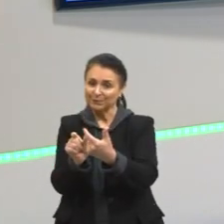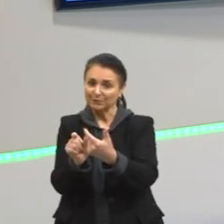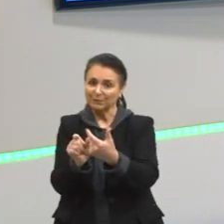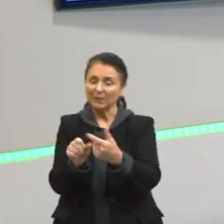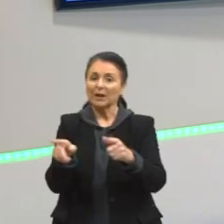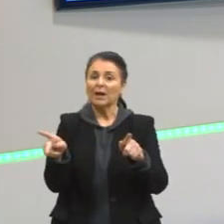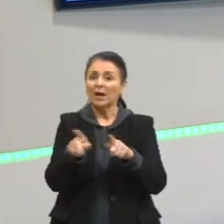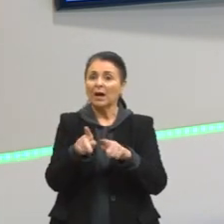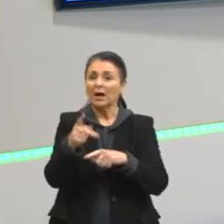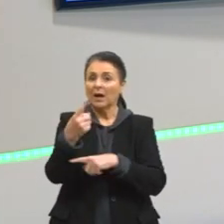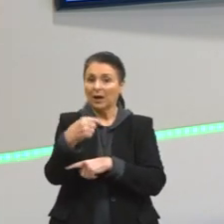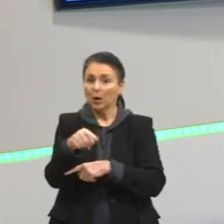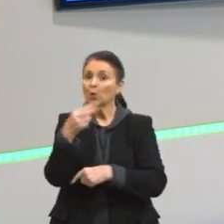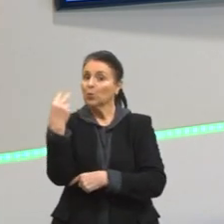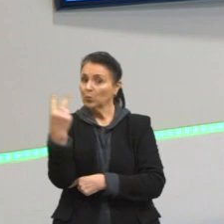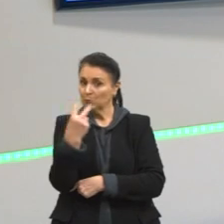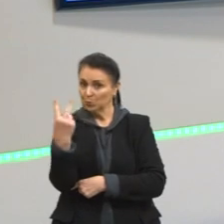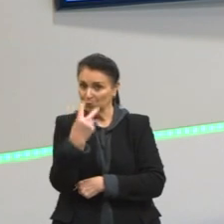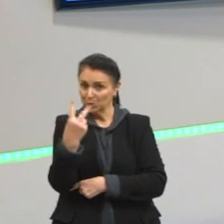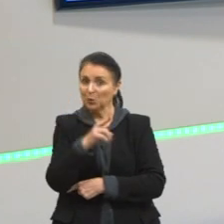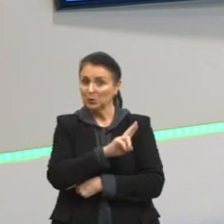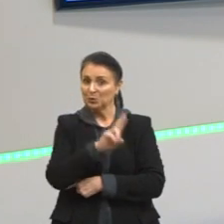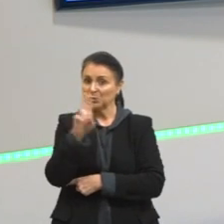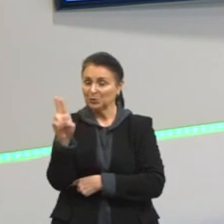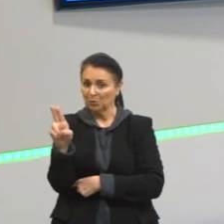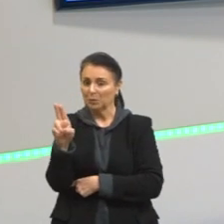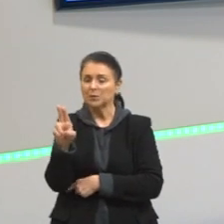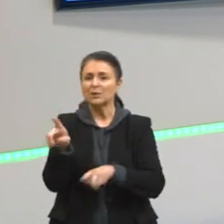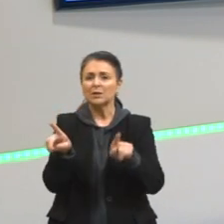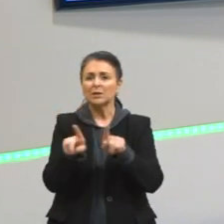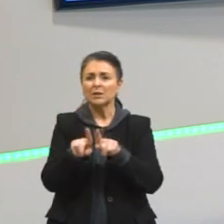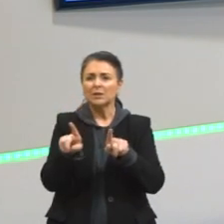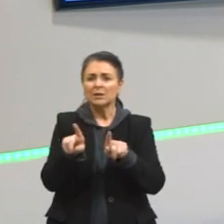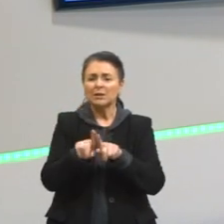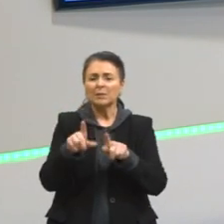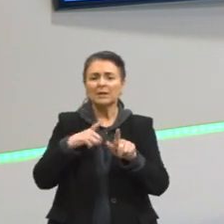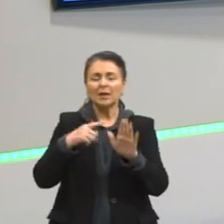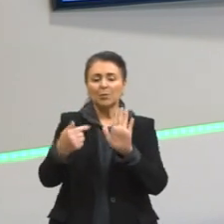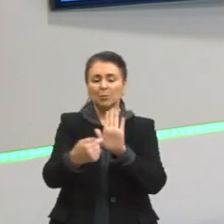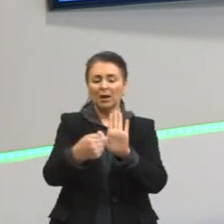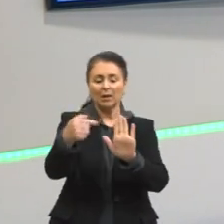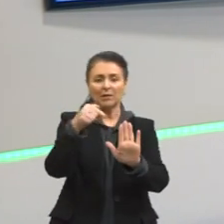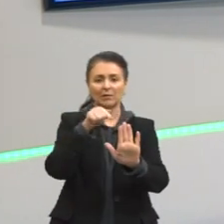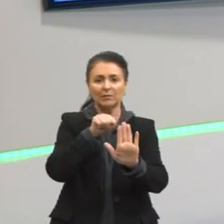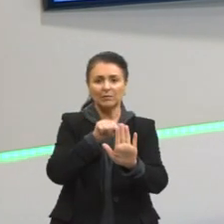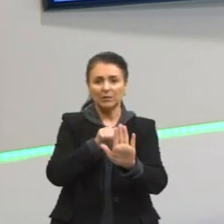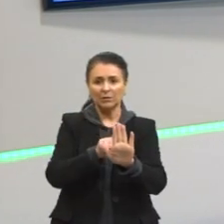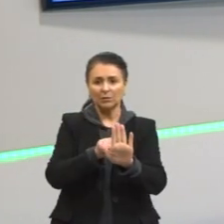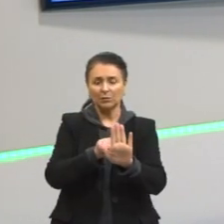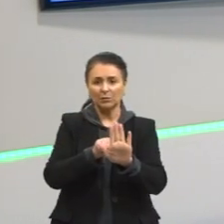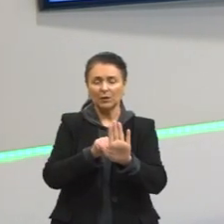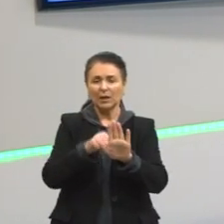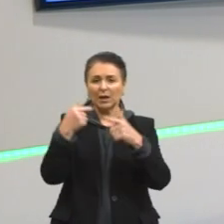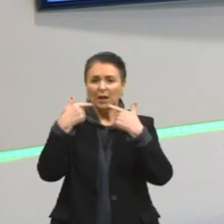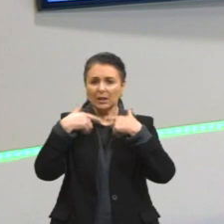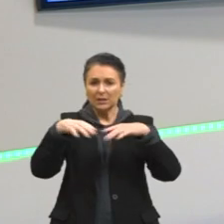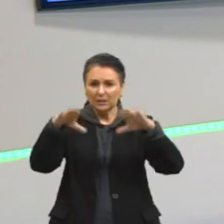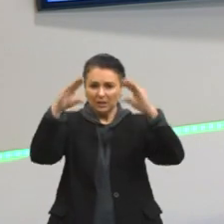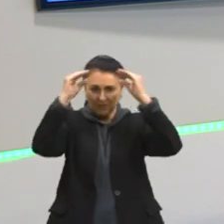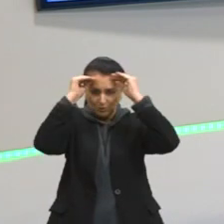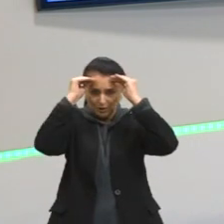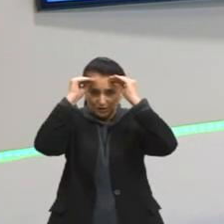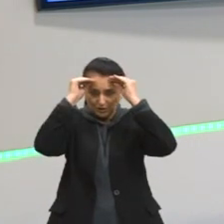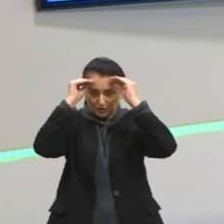prosopopeia, ou personificação, também é entendida como uma figura de linguagem do animismo,